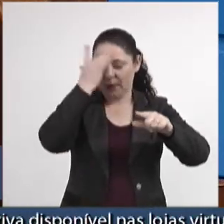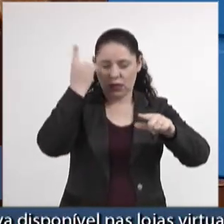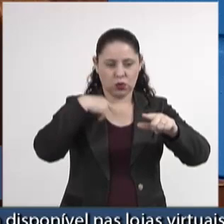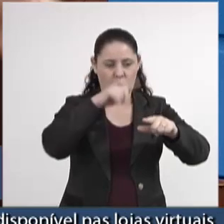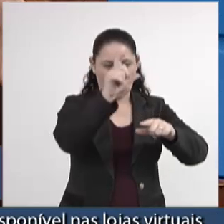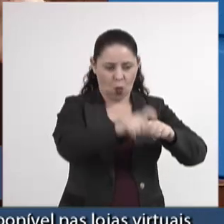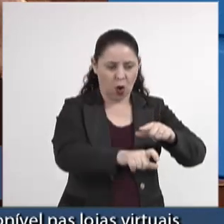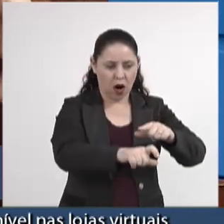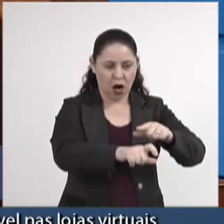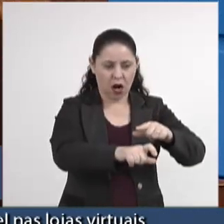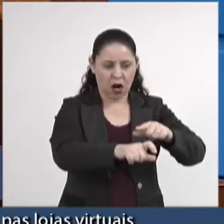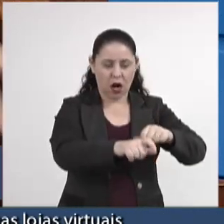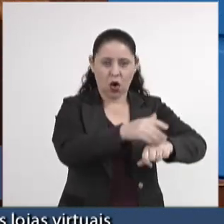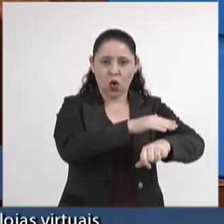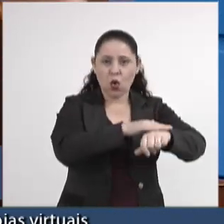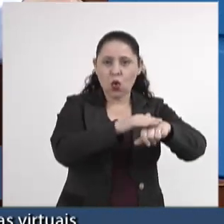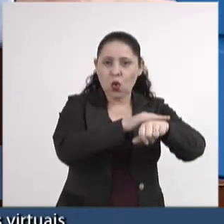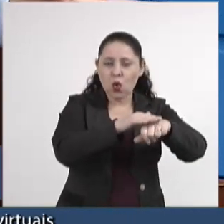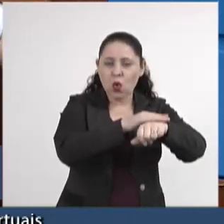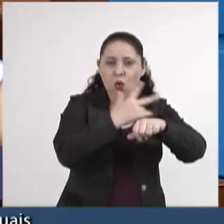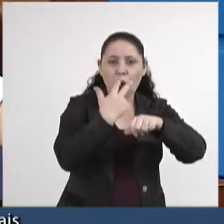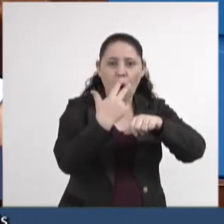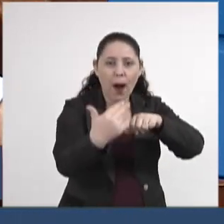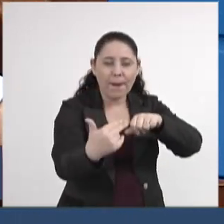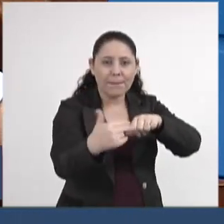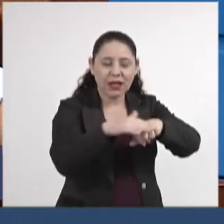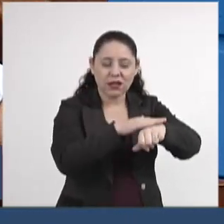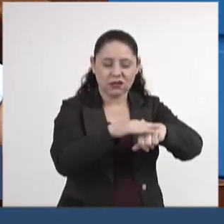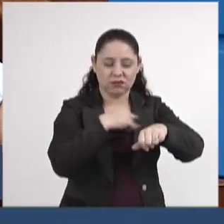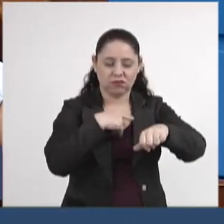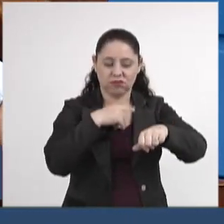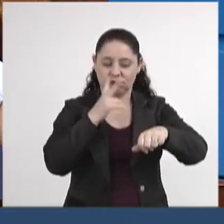da cor da pele, da sua condição socioeconômica.